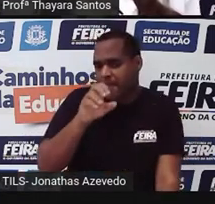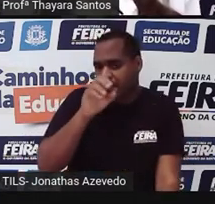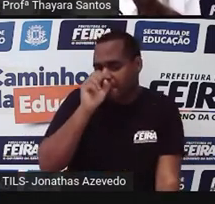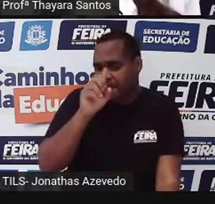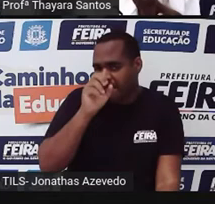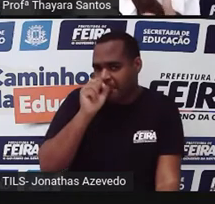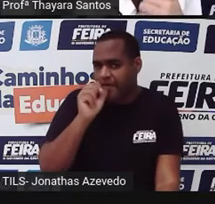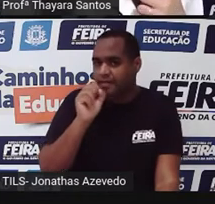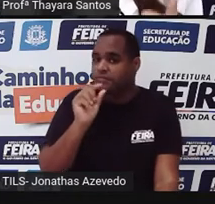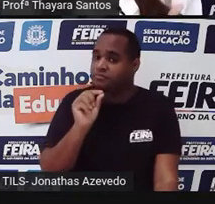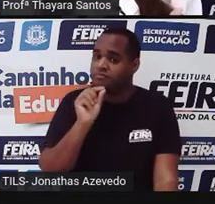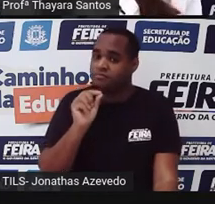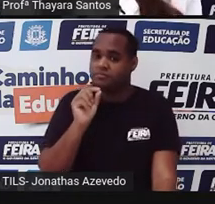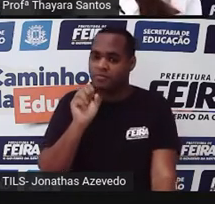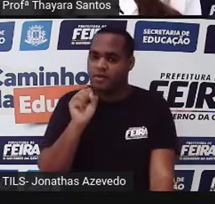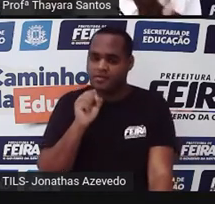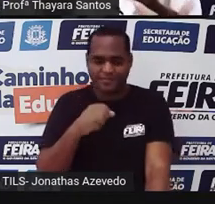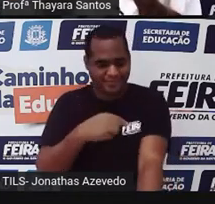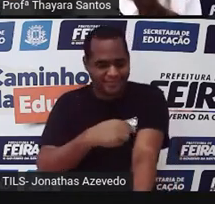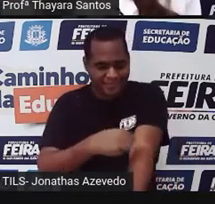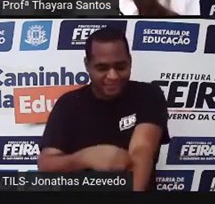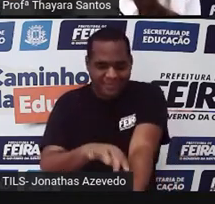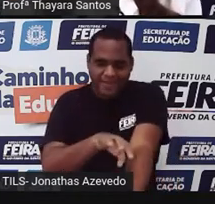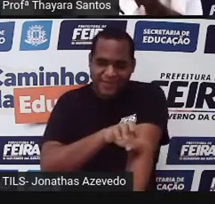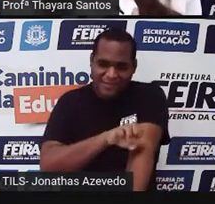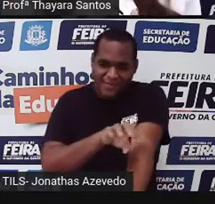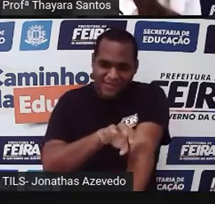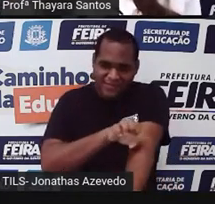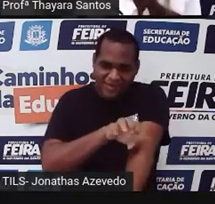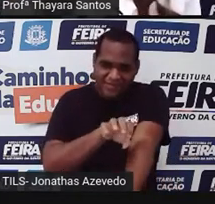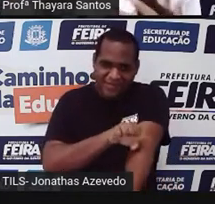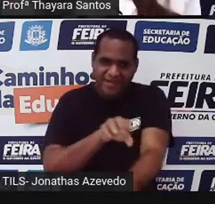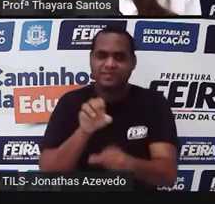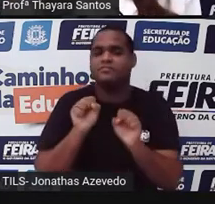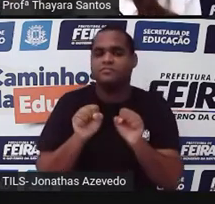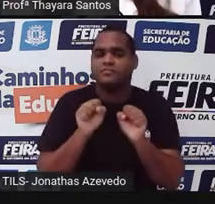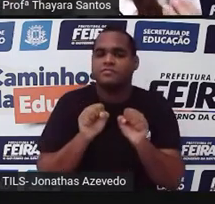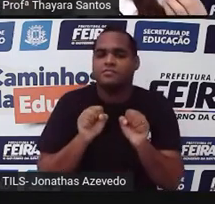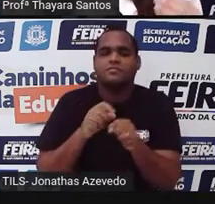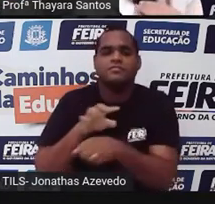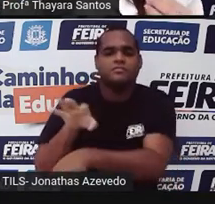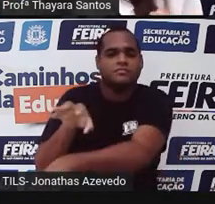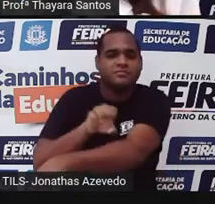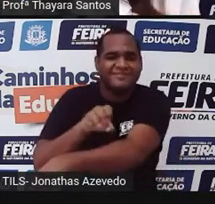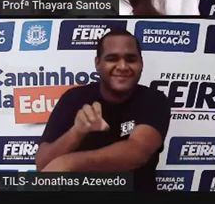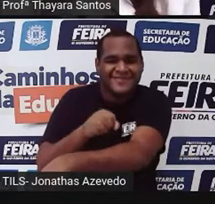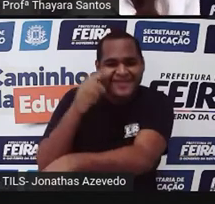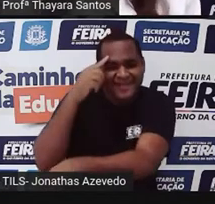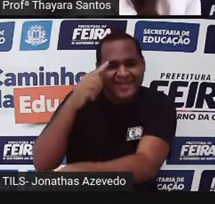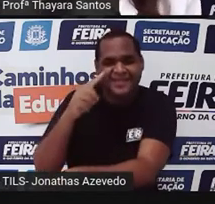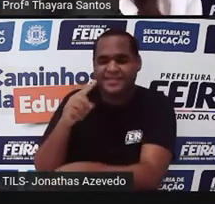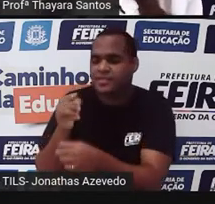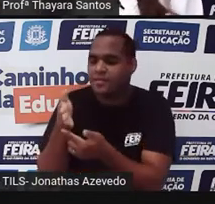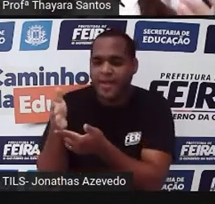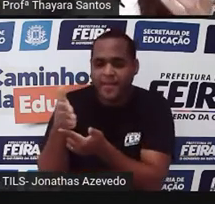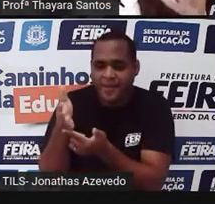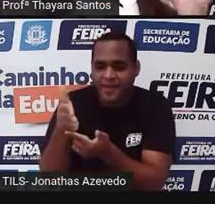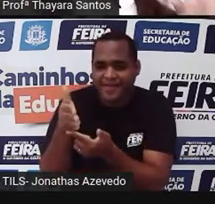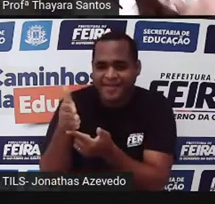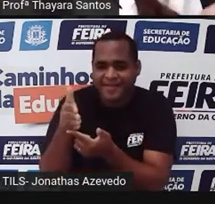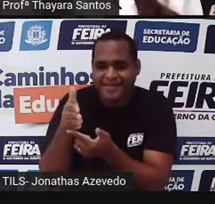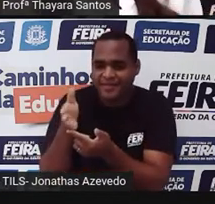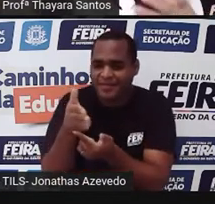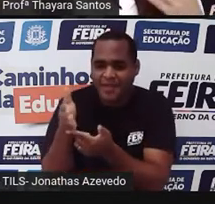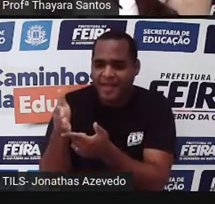podem respirar pelas brânquias, eles podem ter estruturas que são brânquias, parecidas com aquelas dos peixes, que